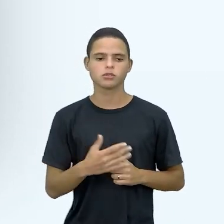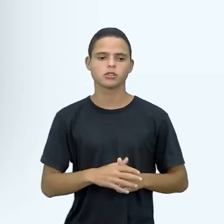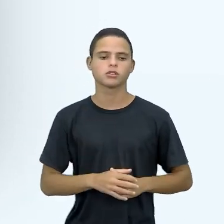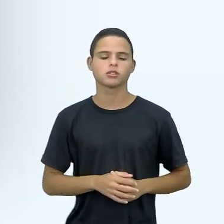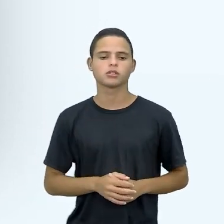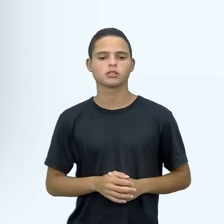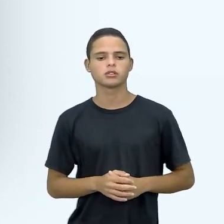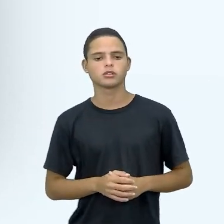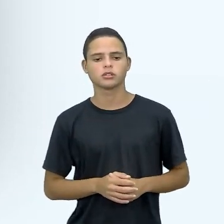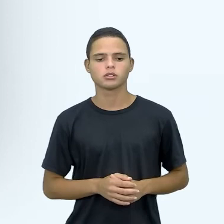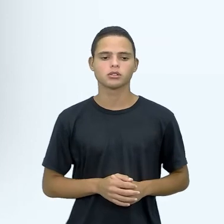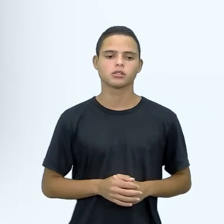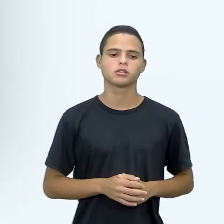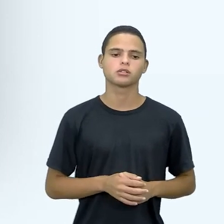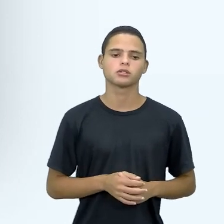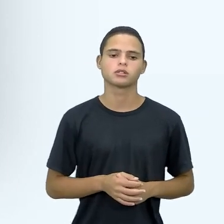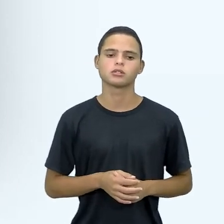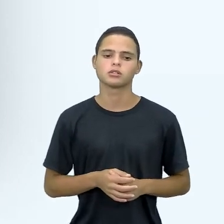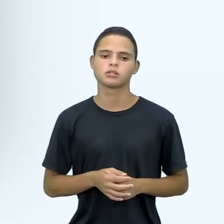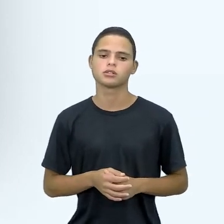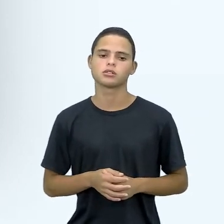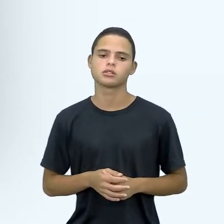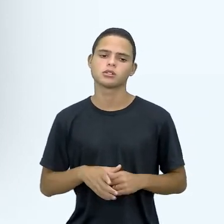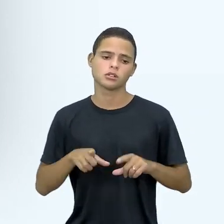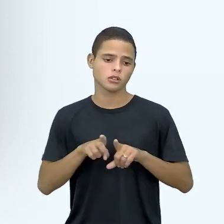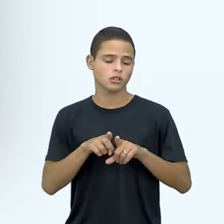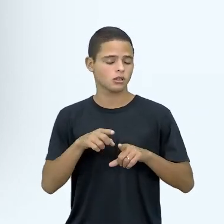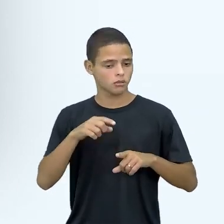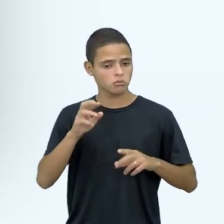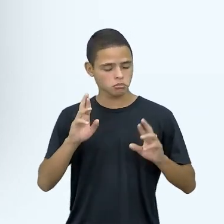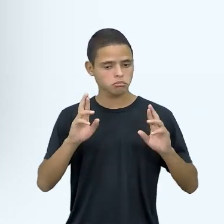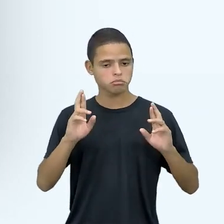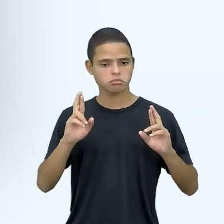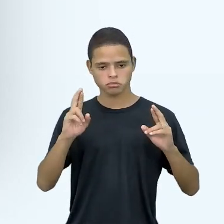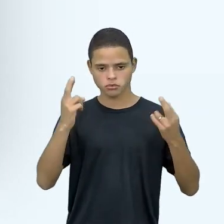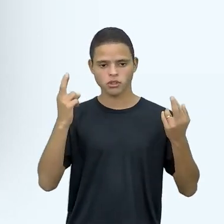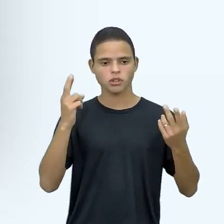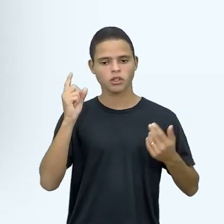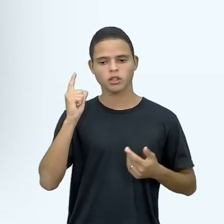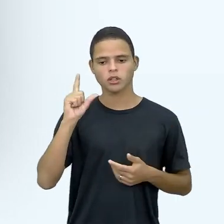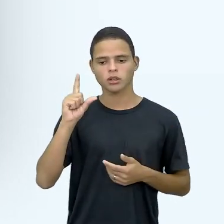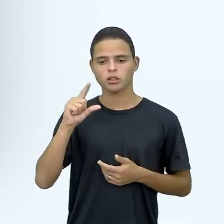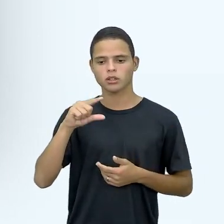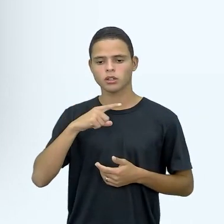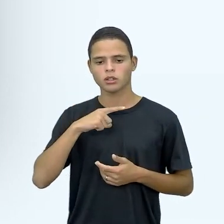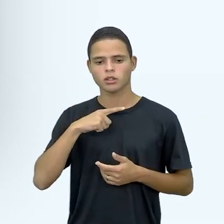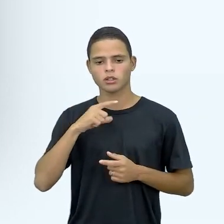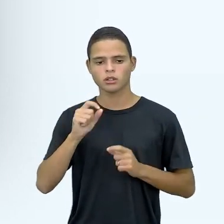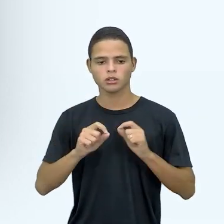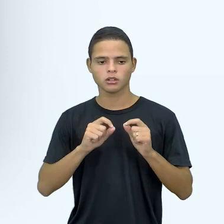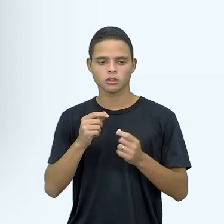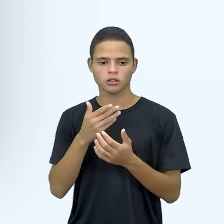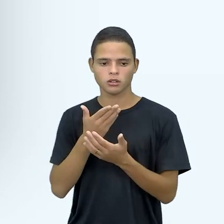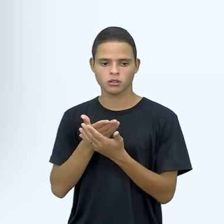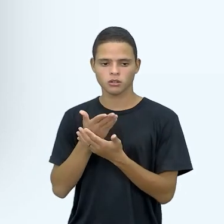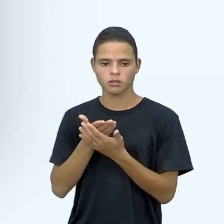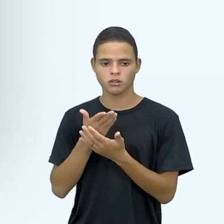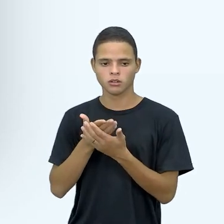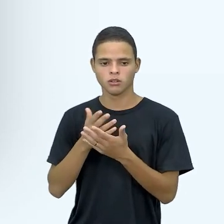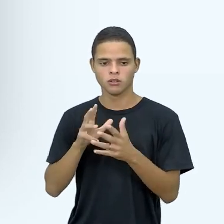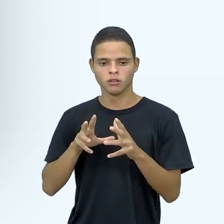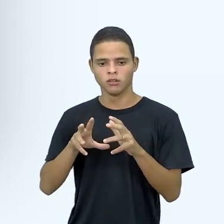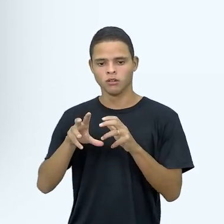né, e ao mesmo tempo, eu tive muita sorte, justamente, né, de fazer uma passantia doutoral lá